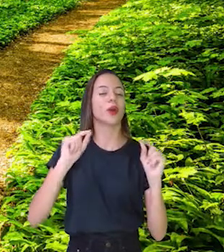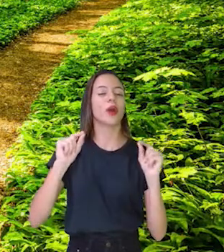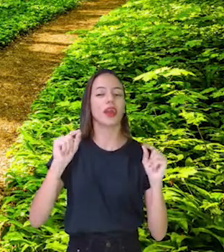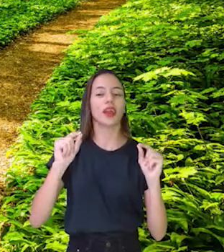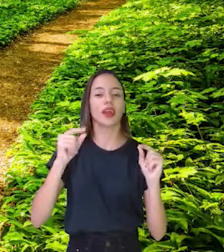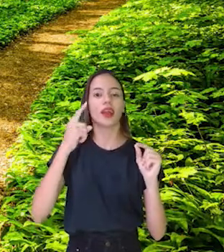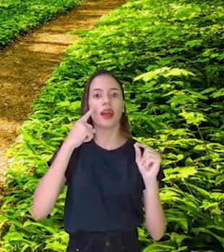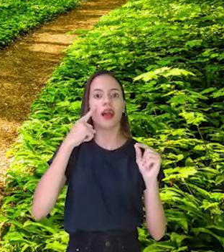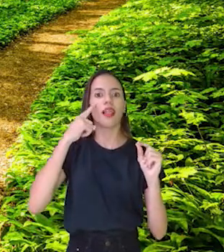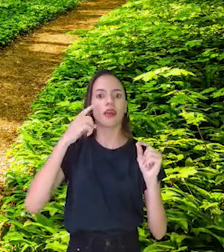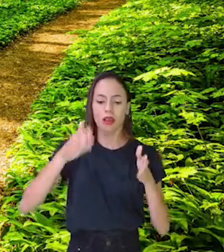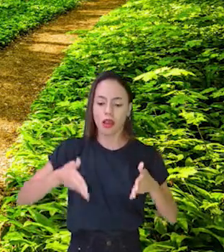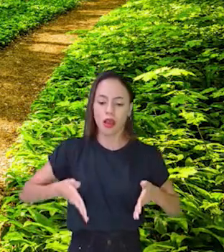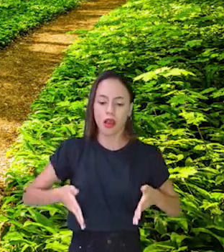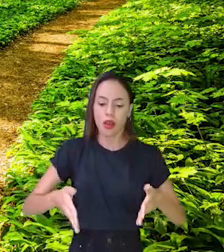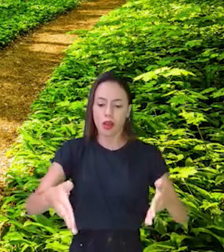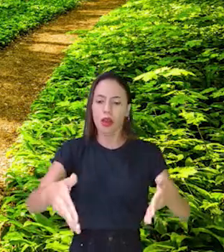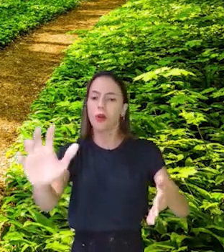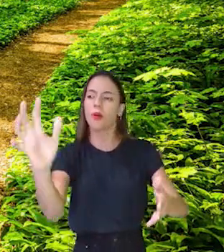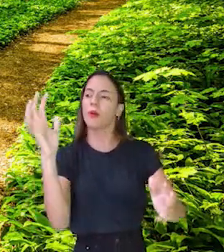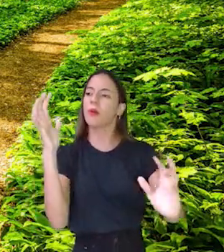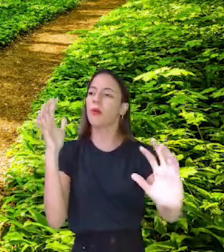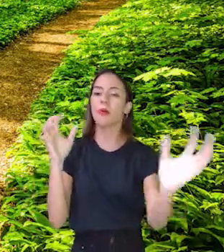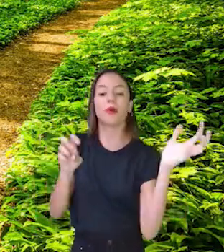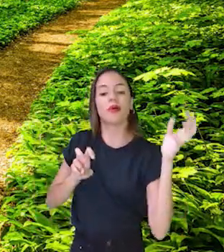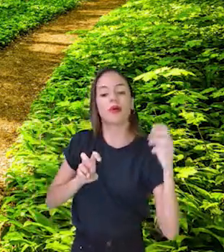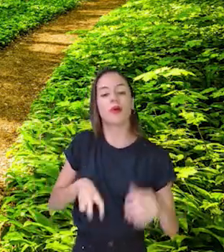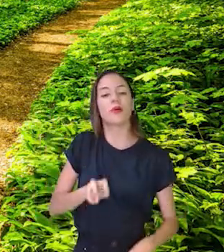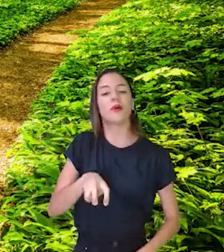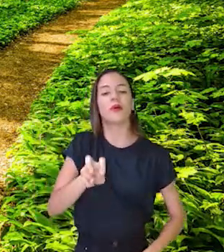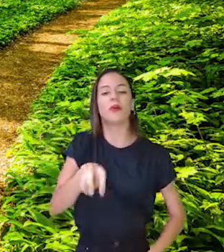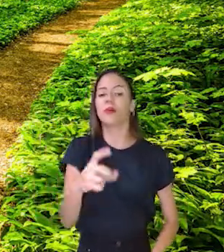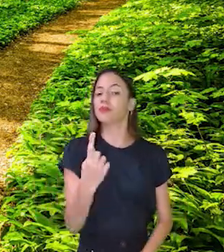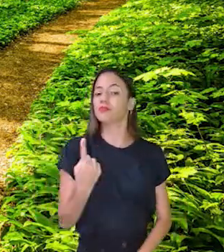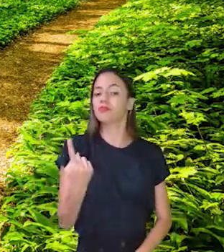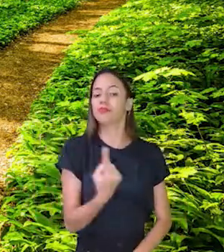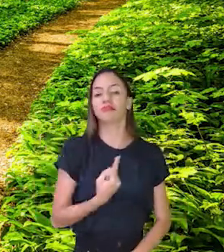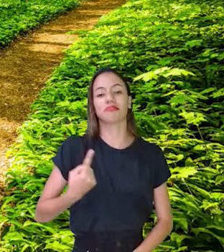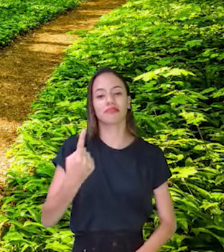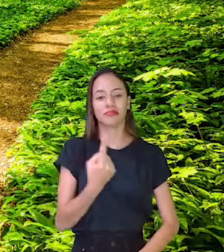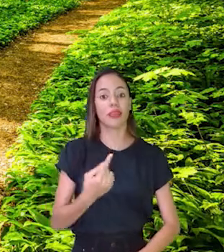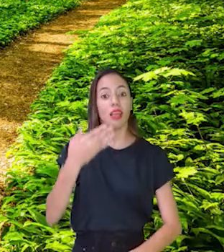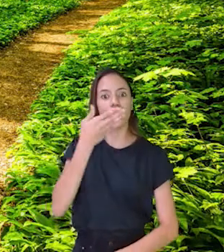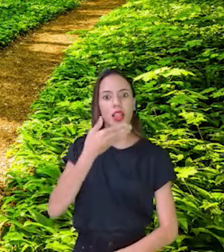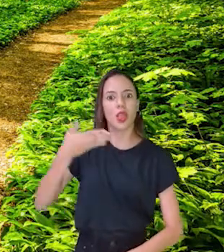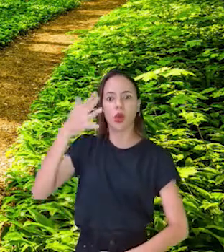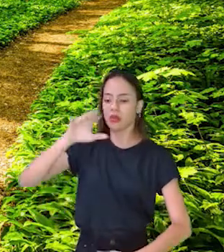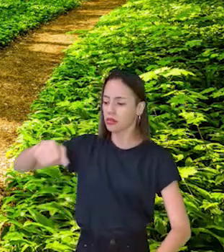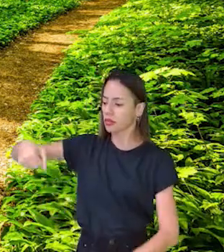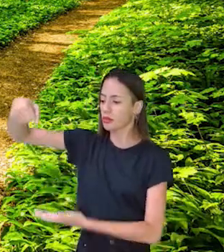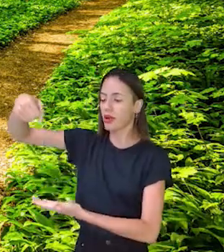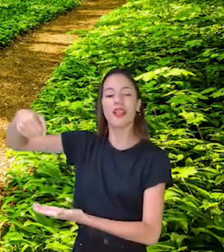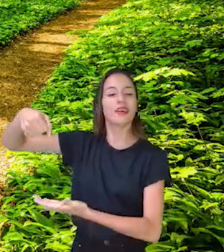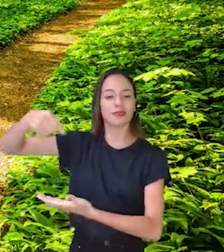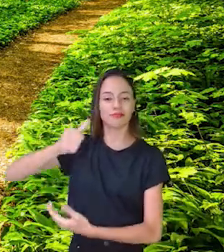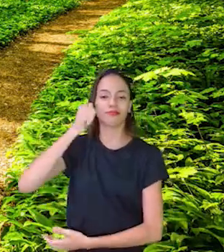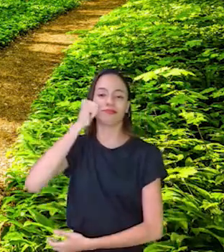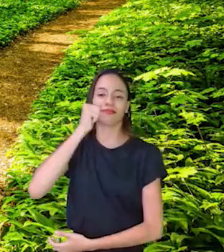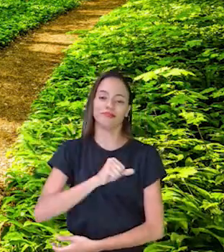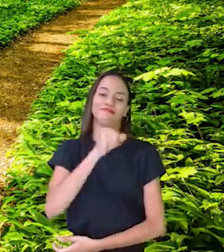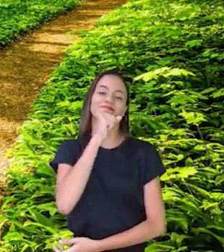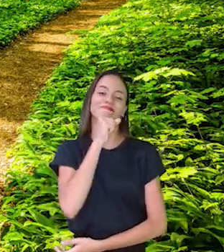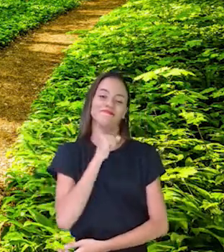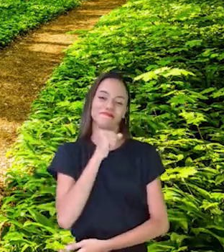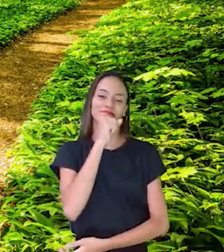Pela estrada fora eu vou bem sozinha Levar esses doces para a